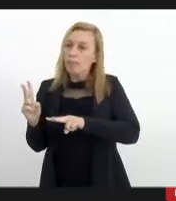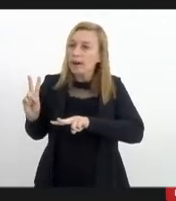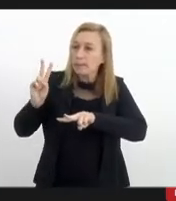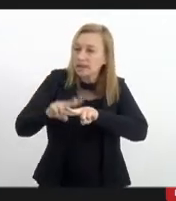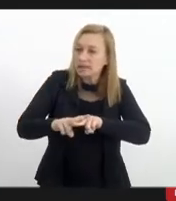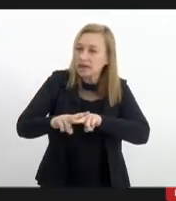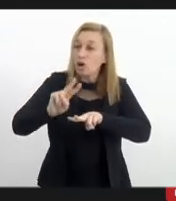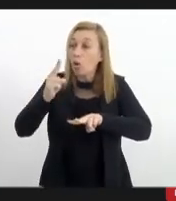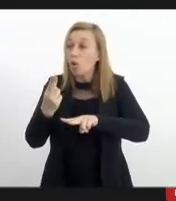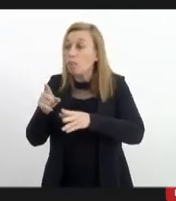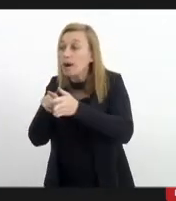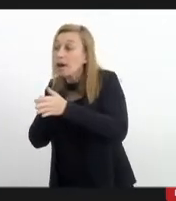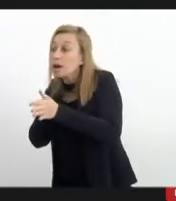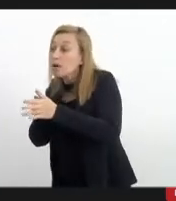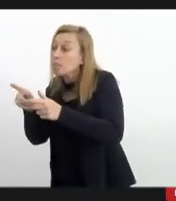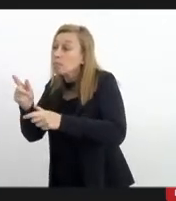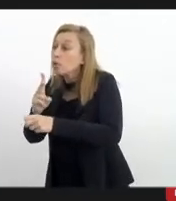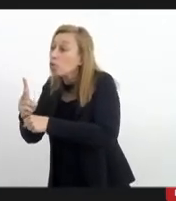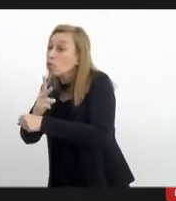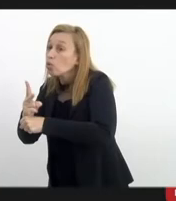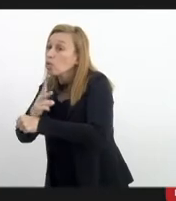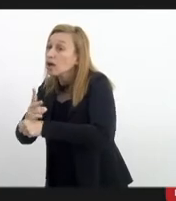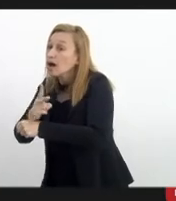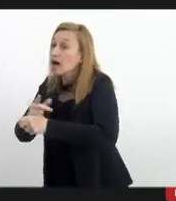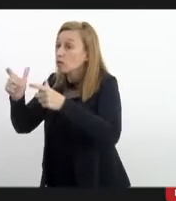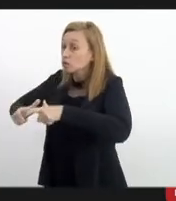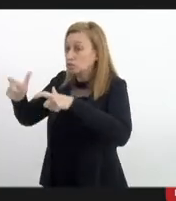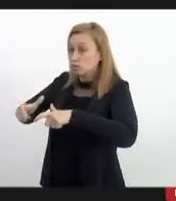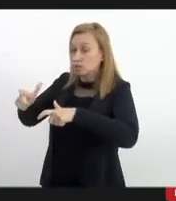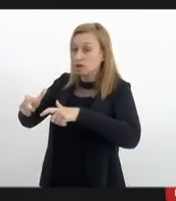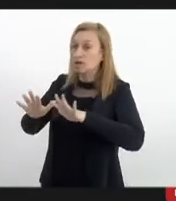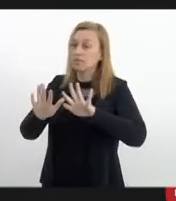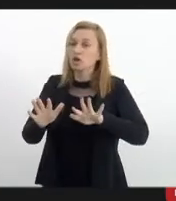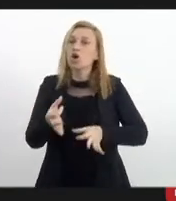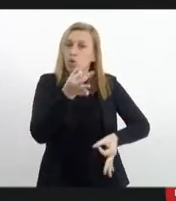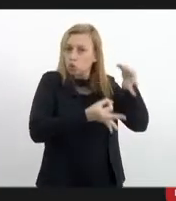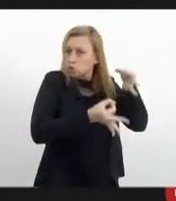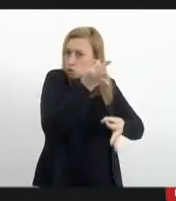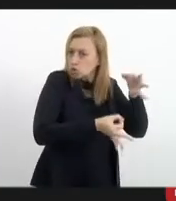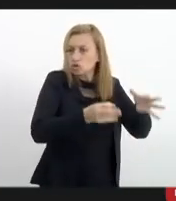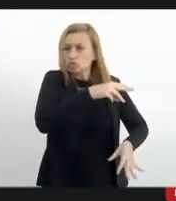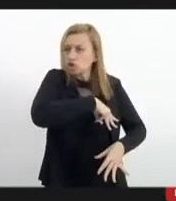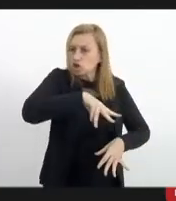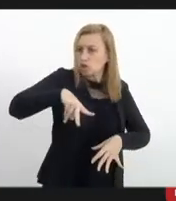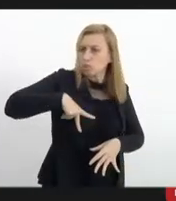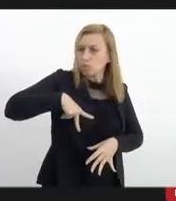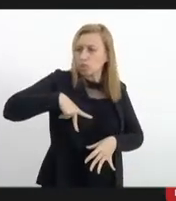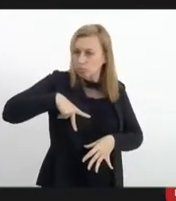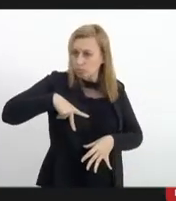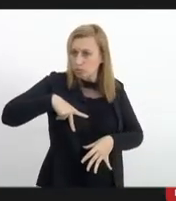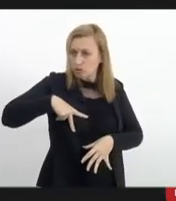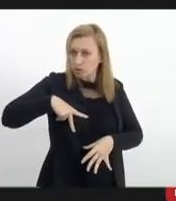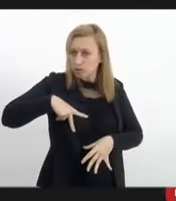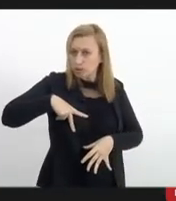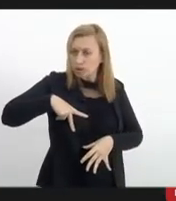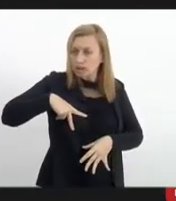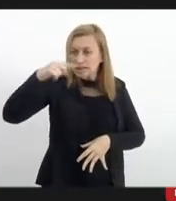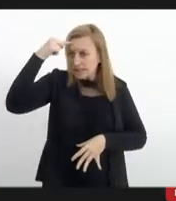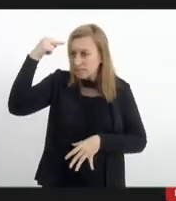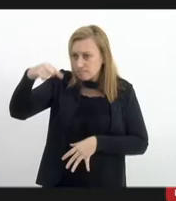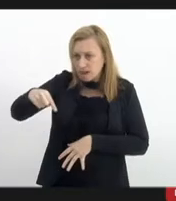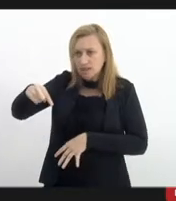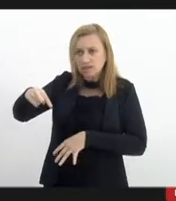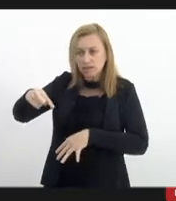de mandar de busca, o que consequentemente implica dizer que o juiz e o Ministério Público que determinaram essas